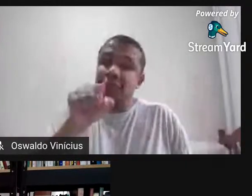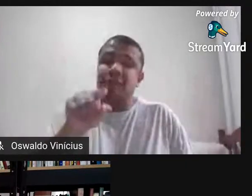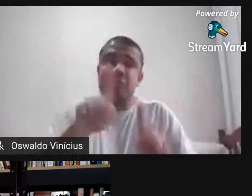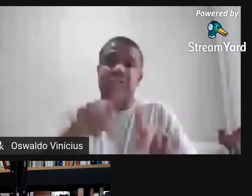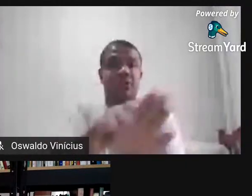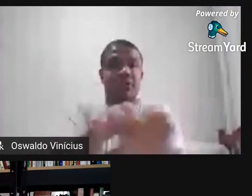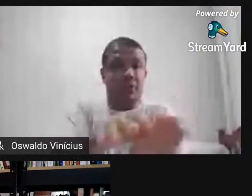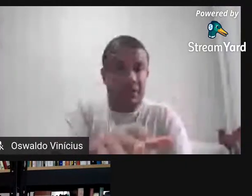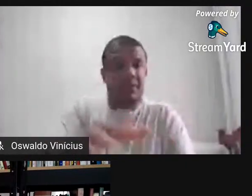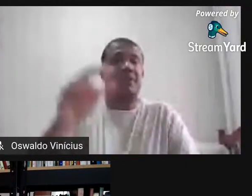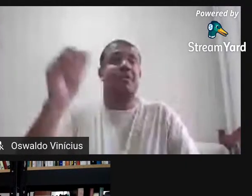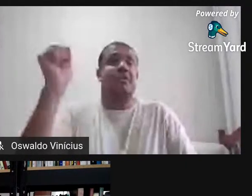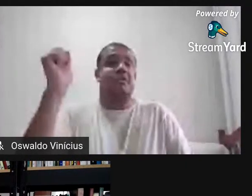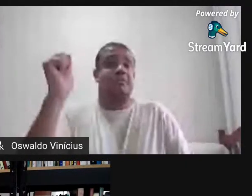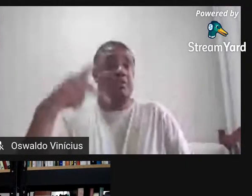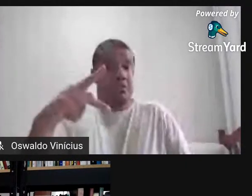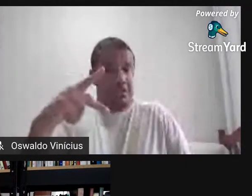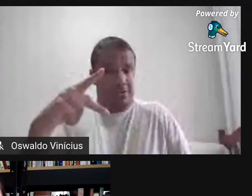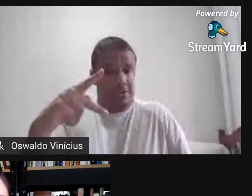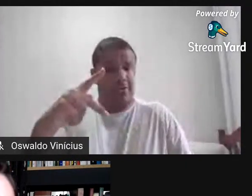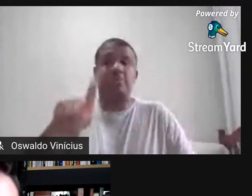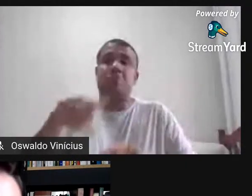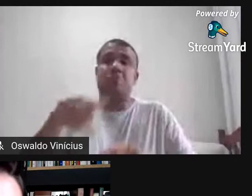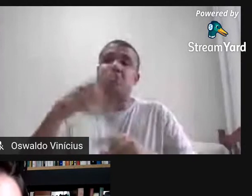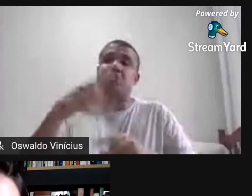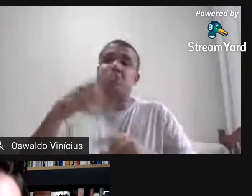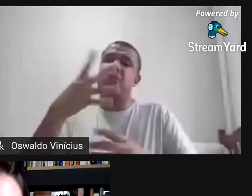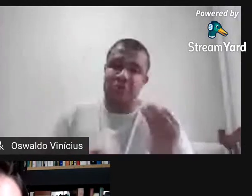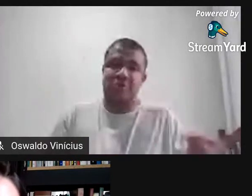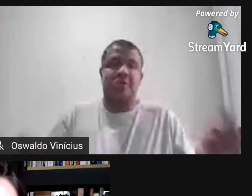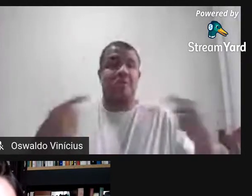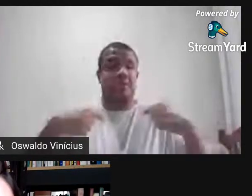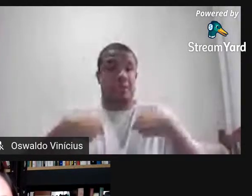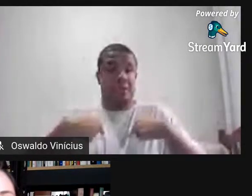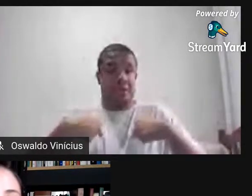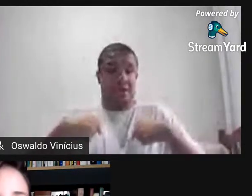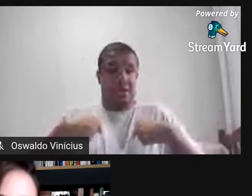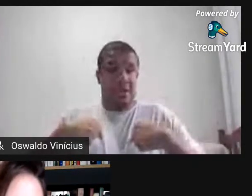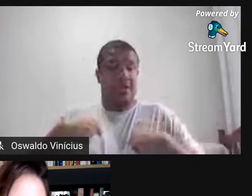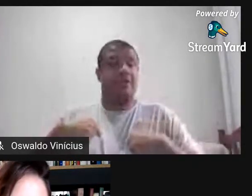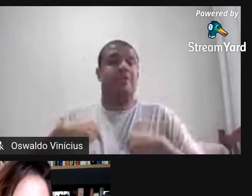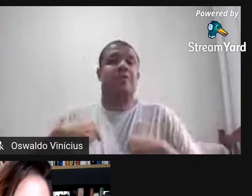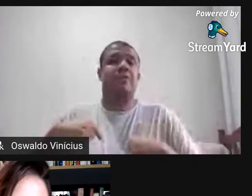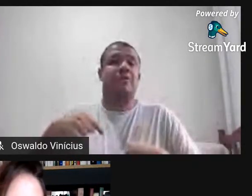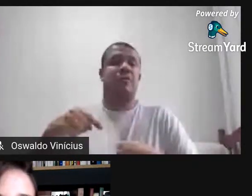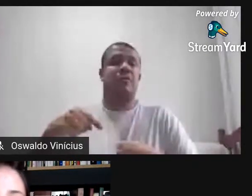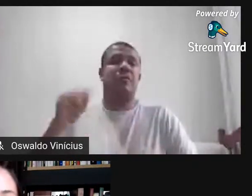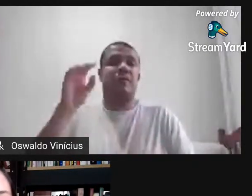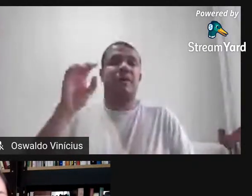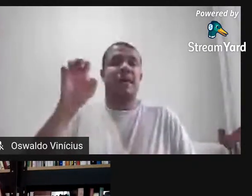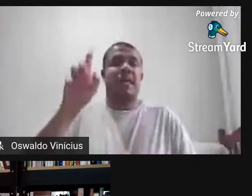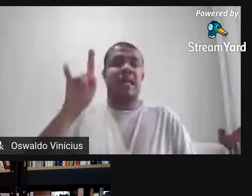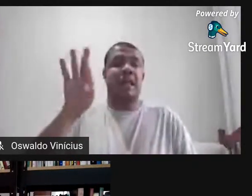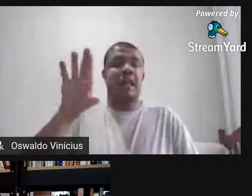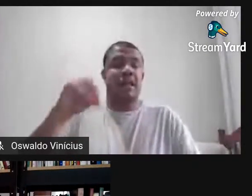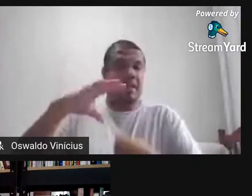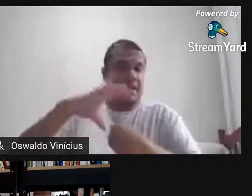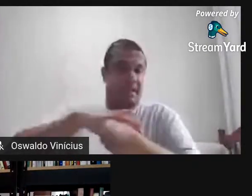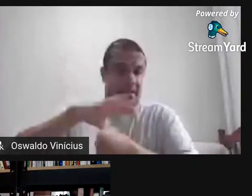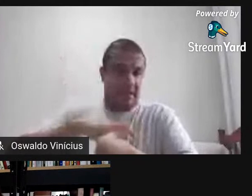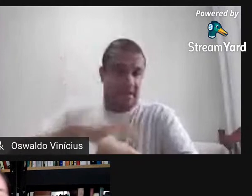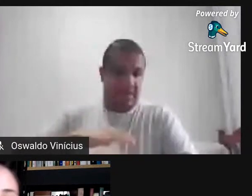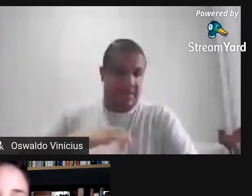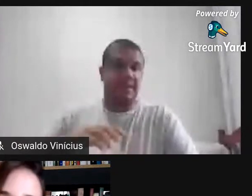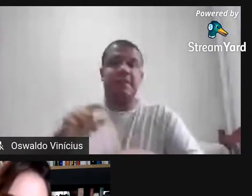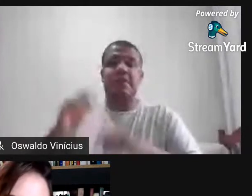aposentou e a Eliana assumiu. E eu estava sendo orientada pela Eliana durante o período de aposentadoria